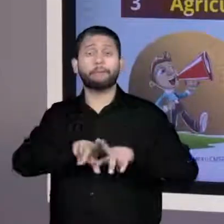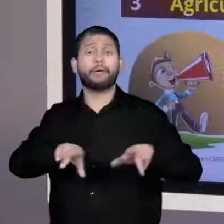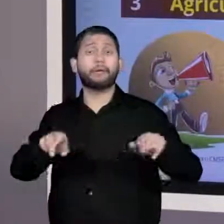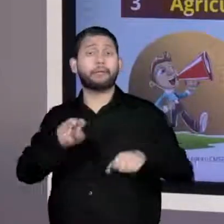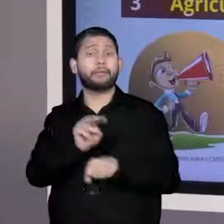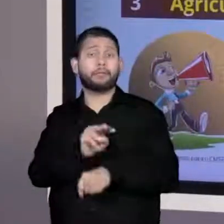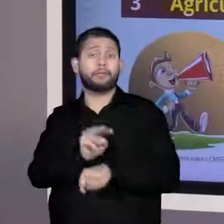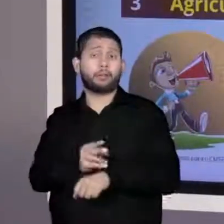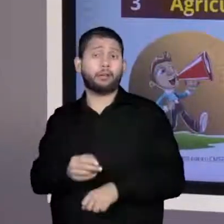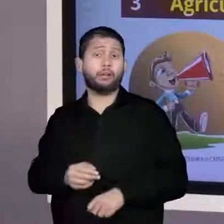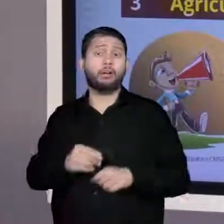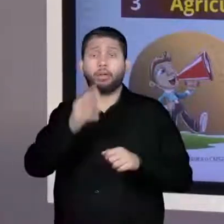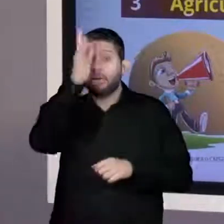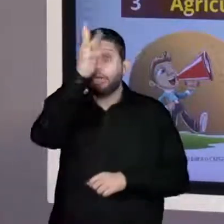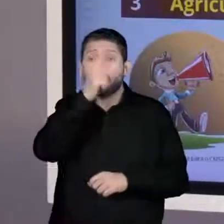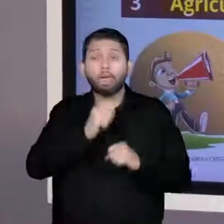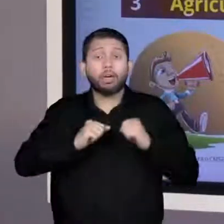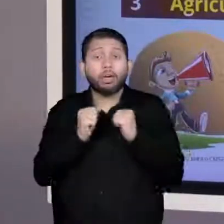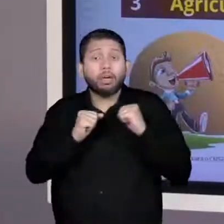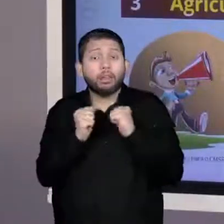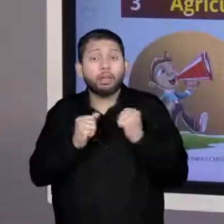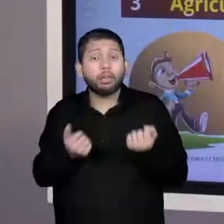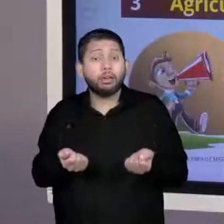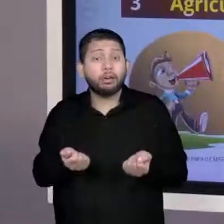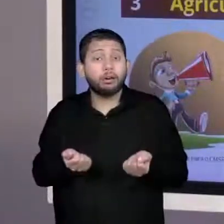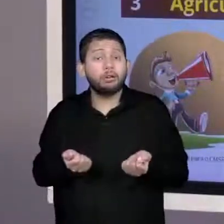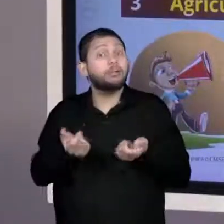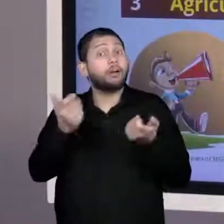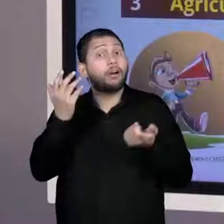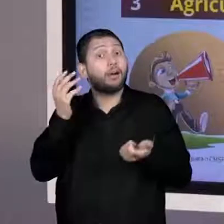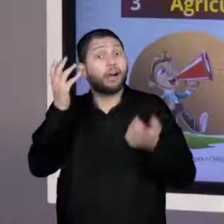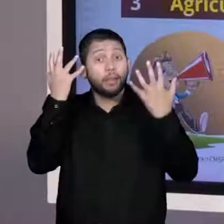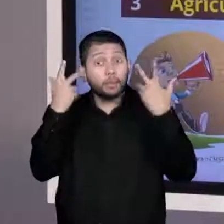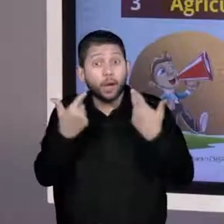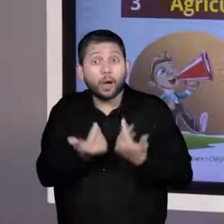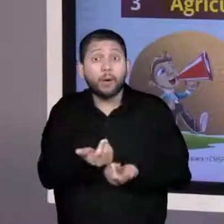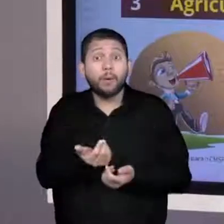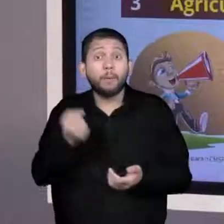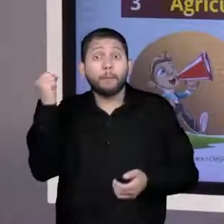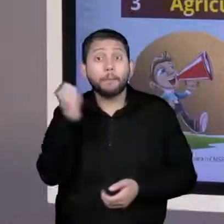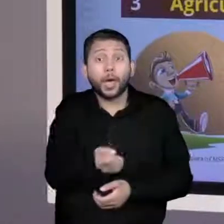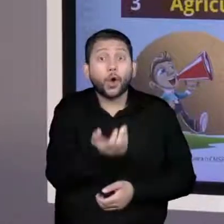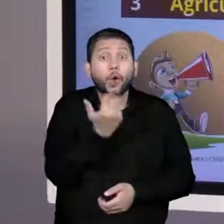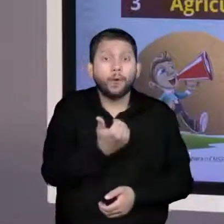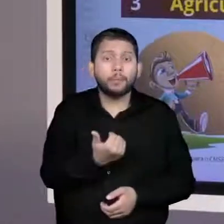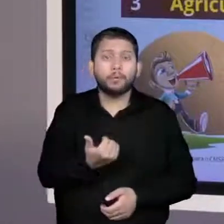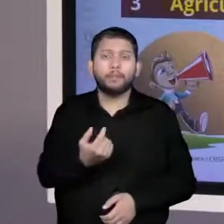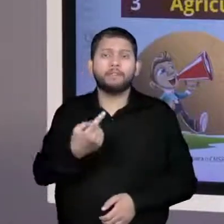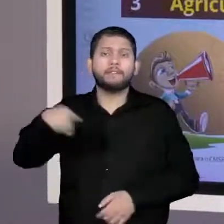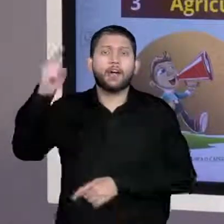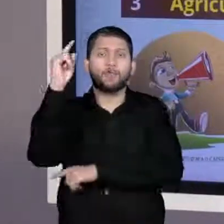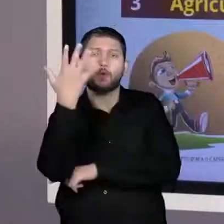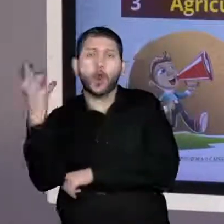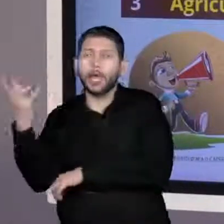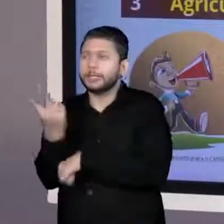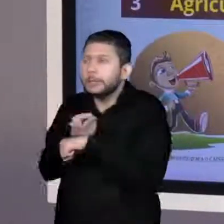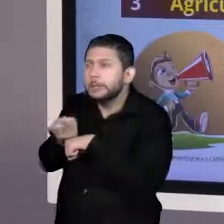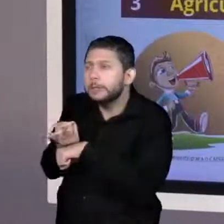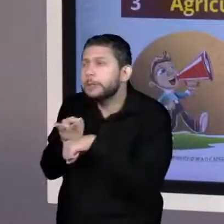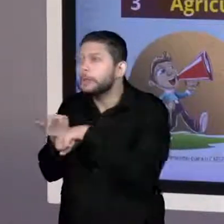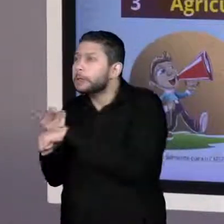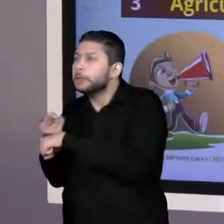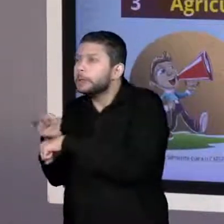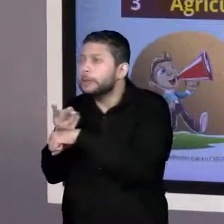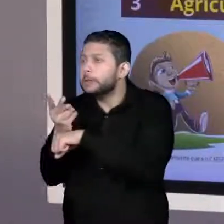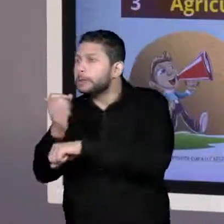criar galinhas. Então, ele começa a criar animais. E esses animais são domesticados, porque ele consegue colocar